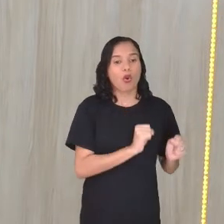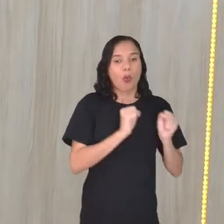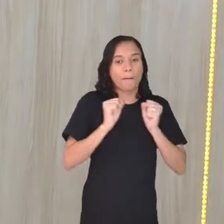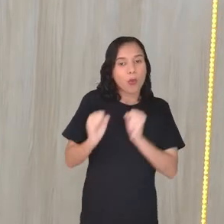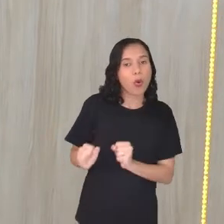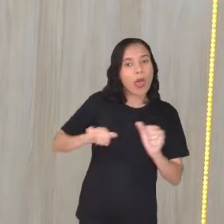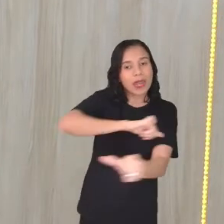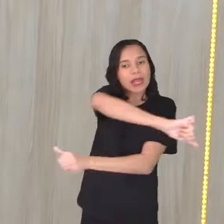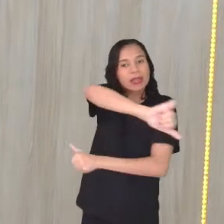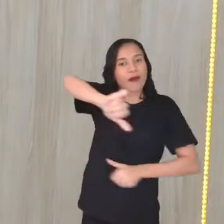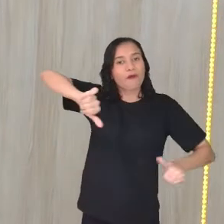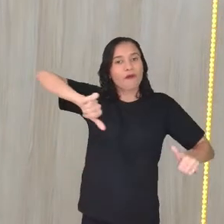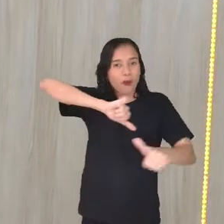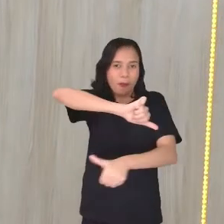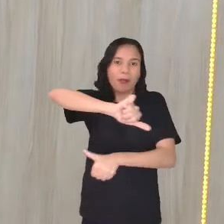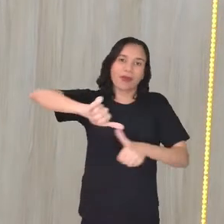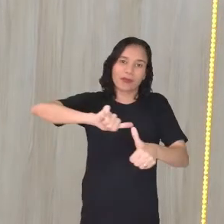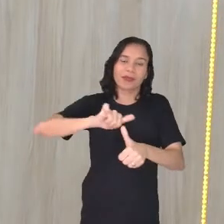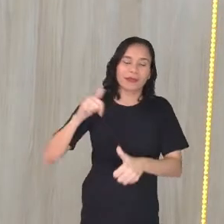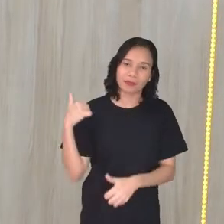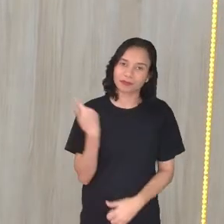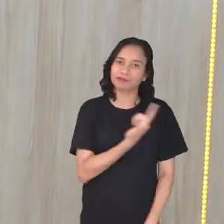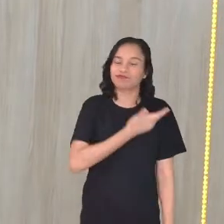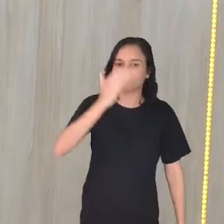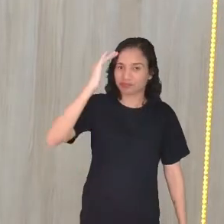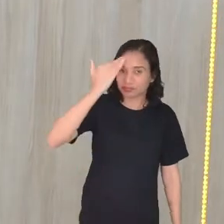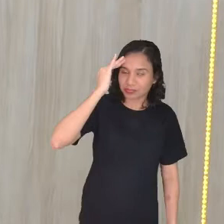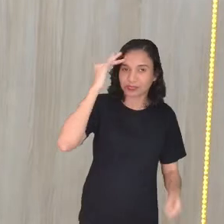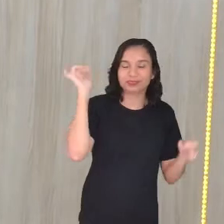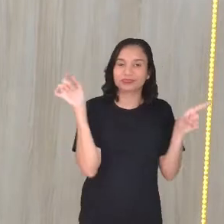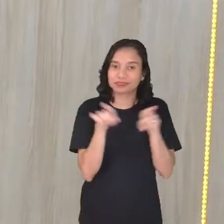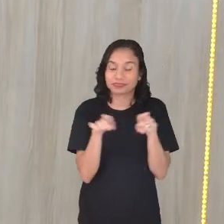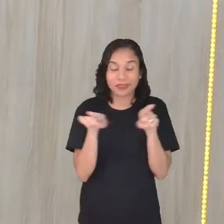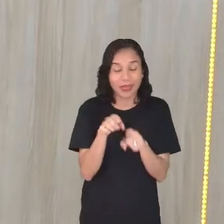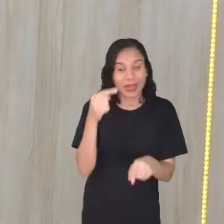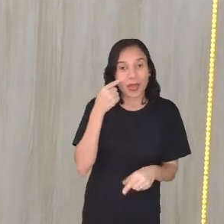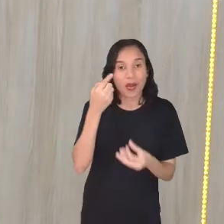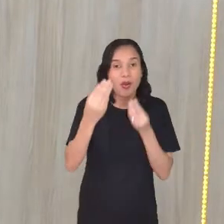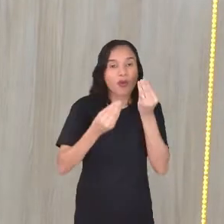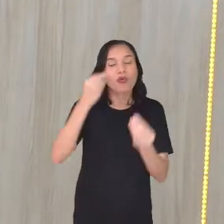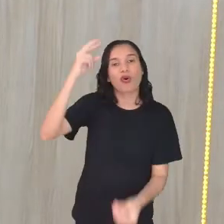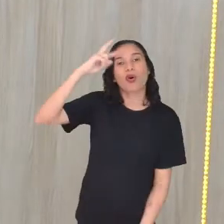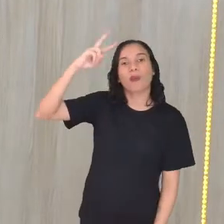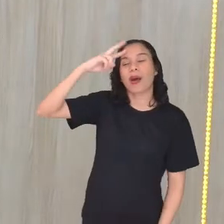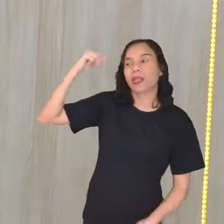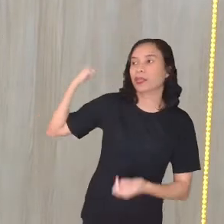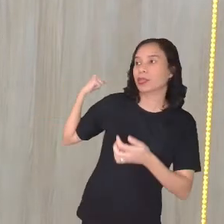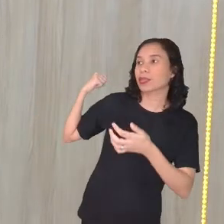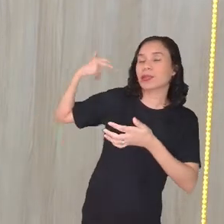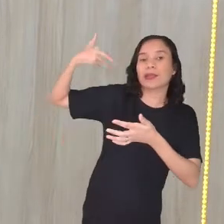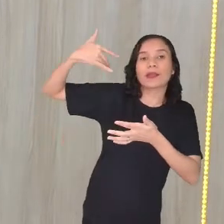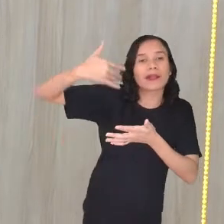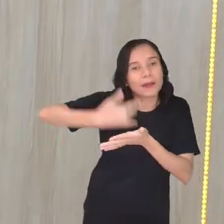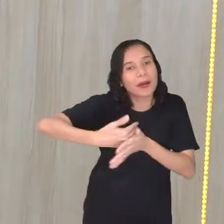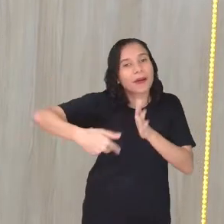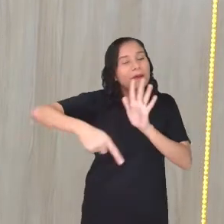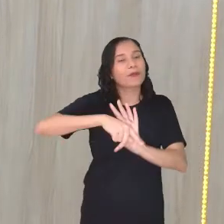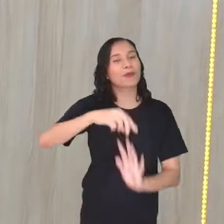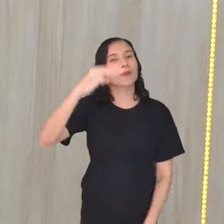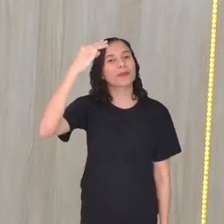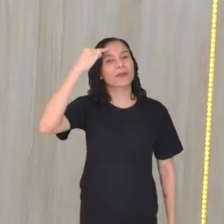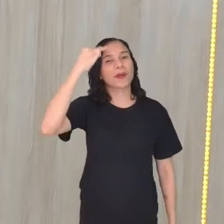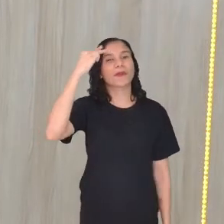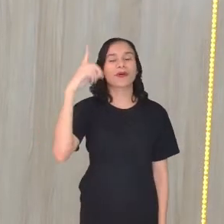transformar, né? A gente vai entender, olha, faz aquele resgate com o passado, Com essa memória